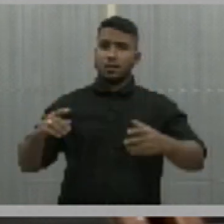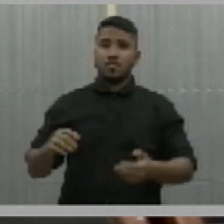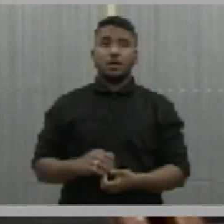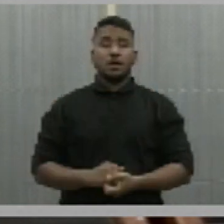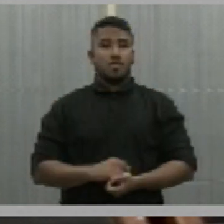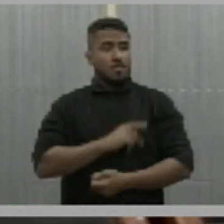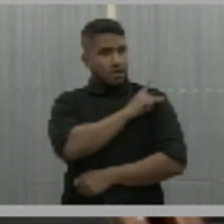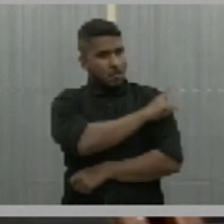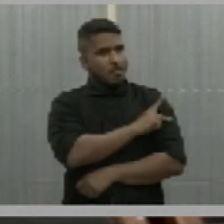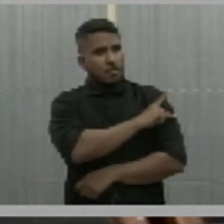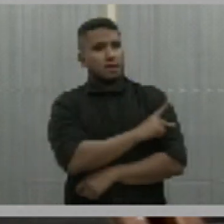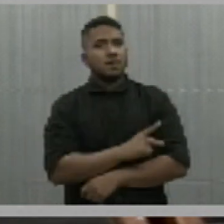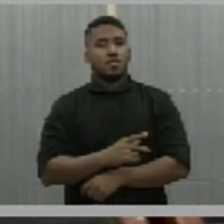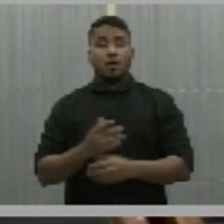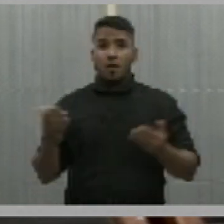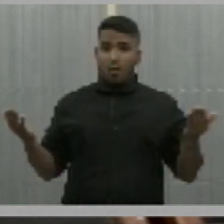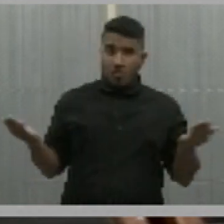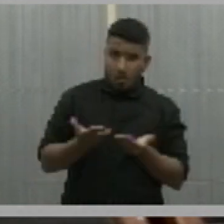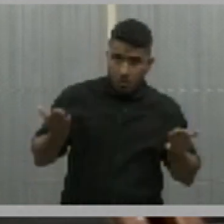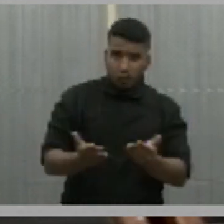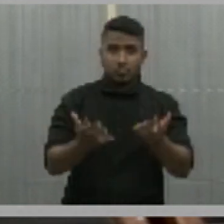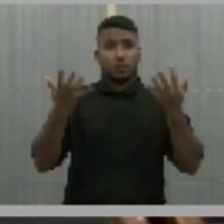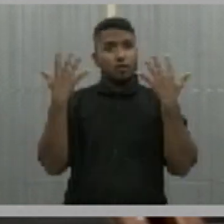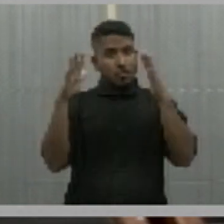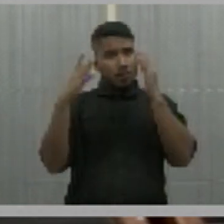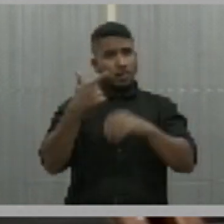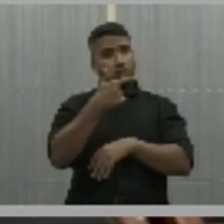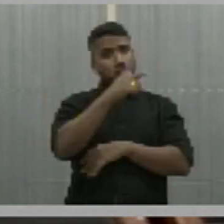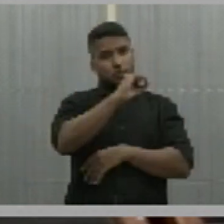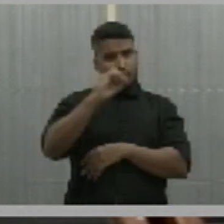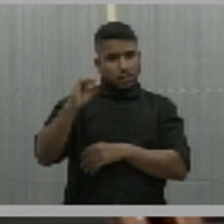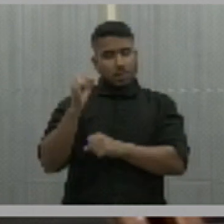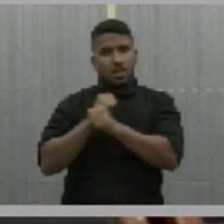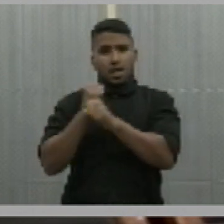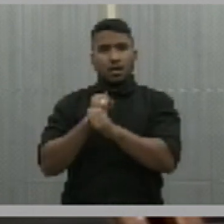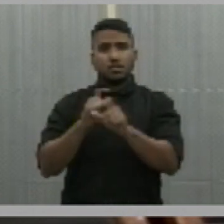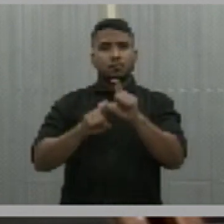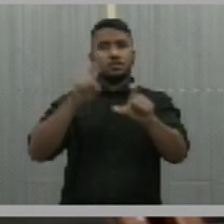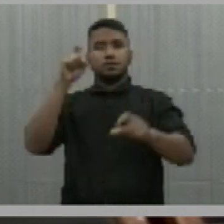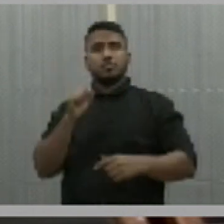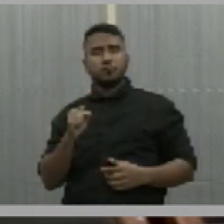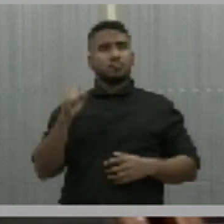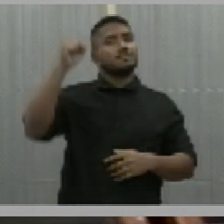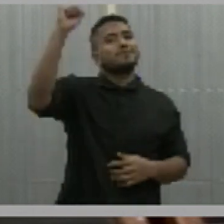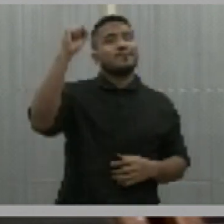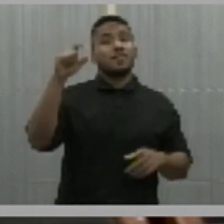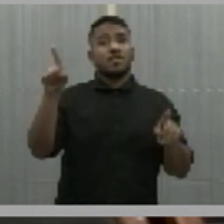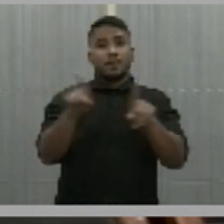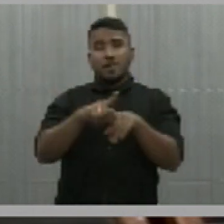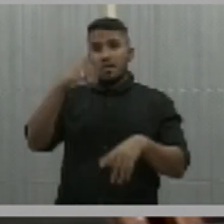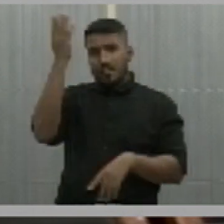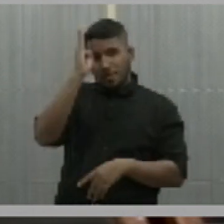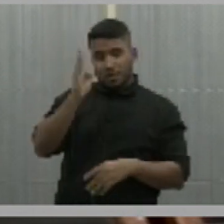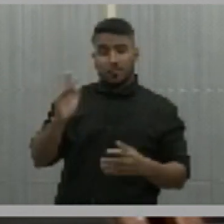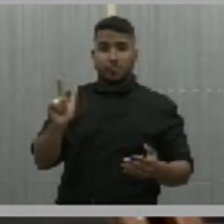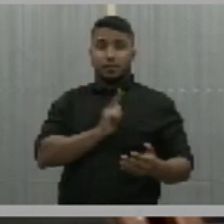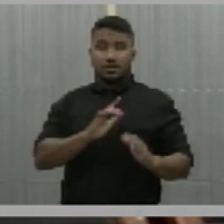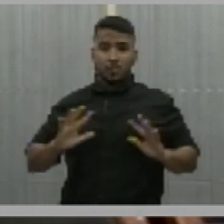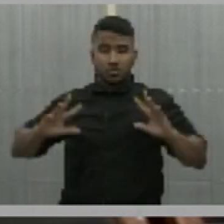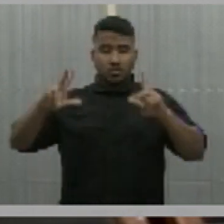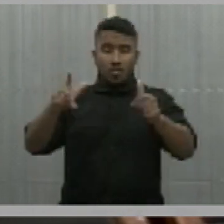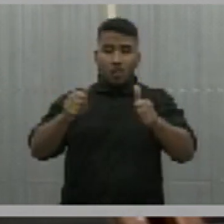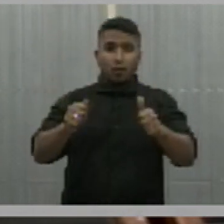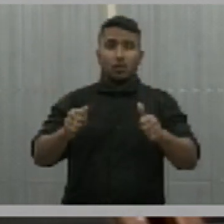só do Piauí estar hoje comemorando 200 anos de independência, mas o Brasil ter hoje todo o